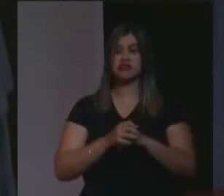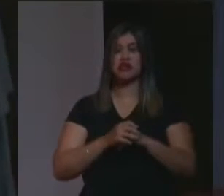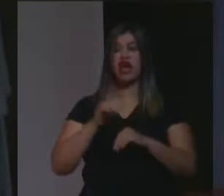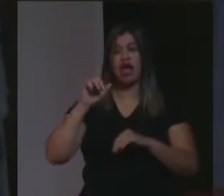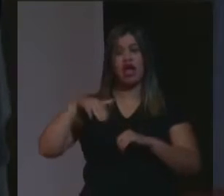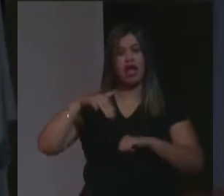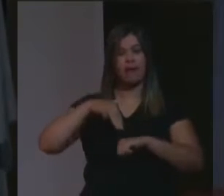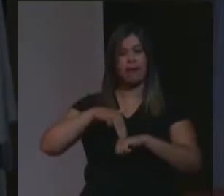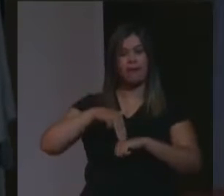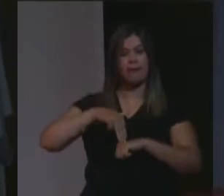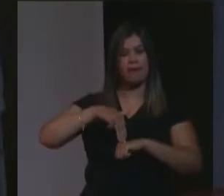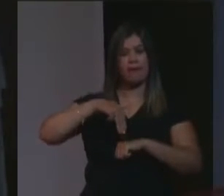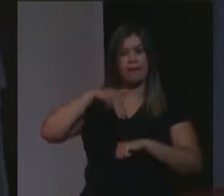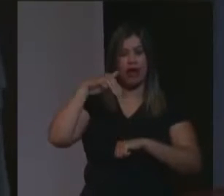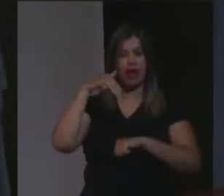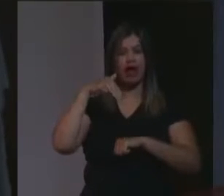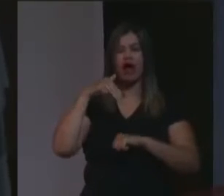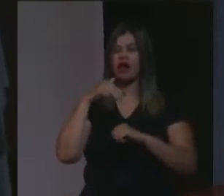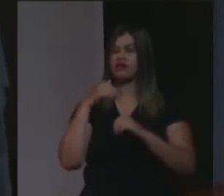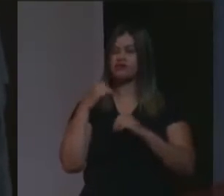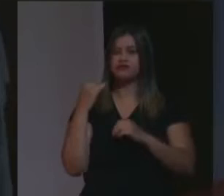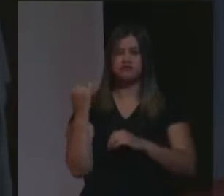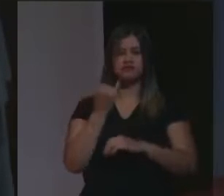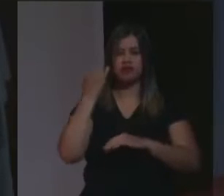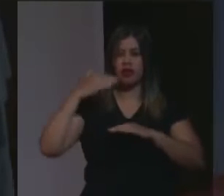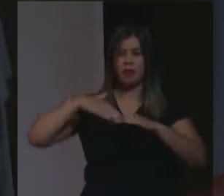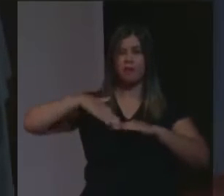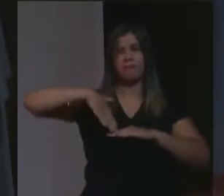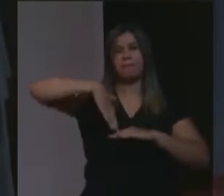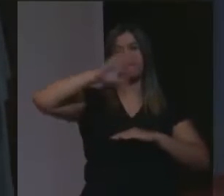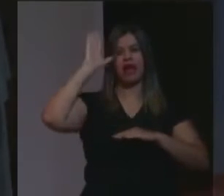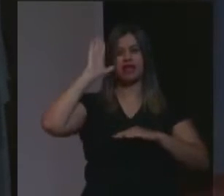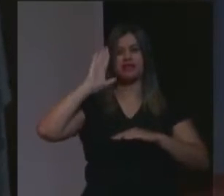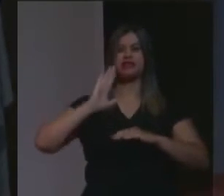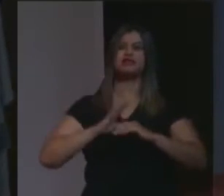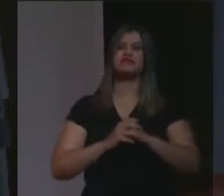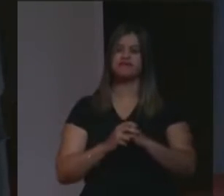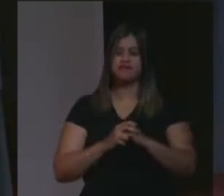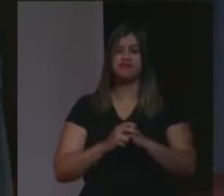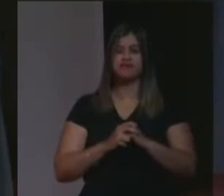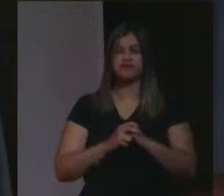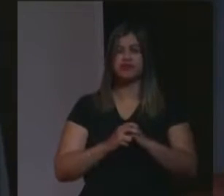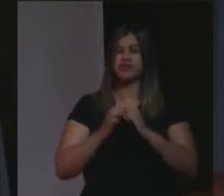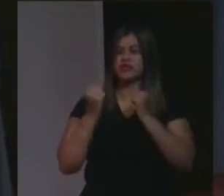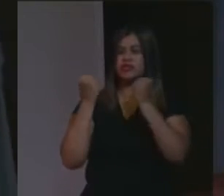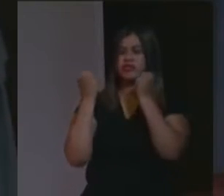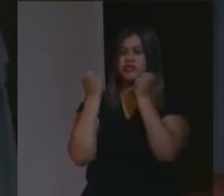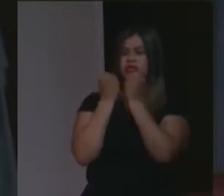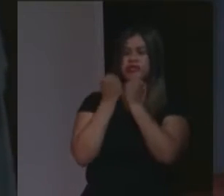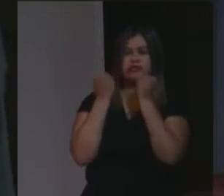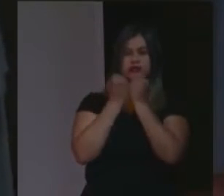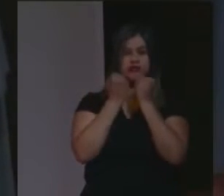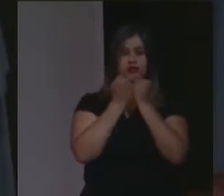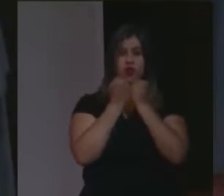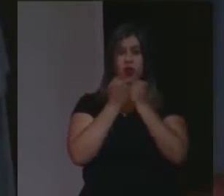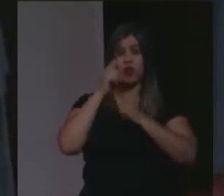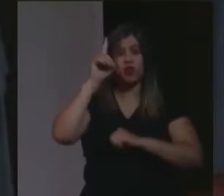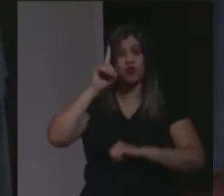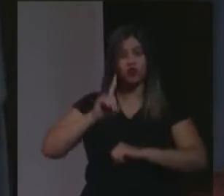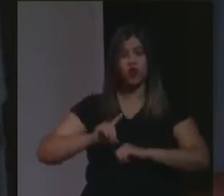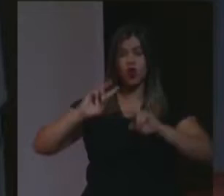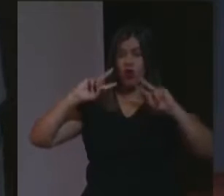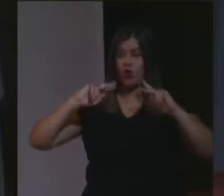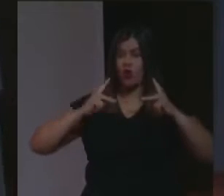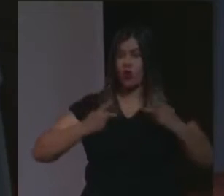magistradas mais importantes da magistratura paulista, defensora intransigente dos direitos humanos,